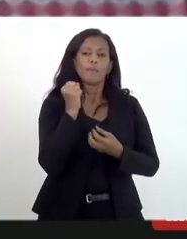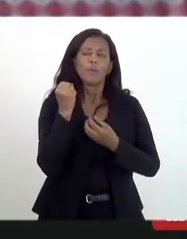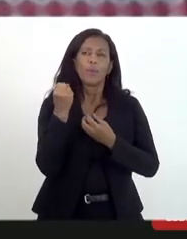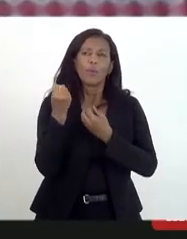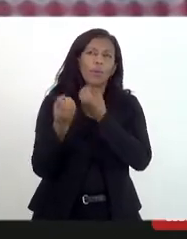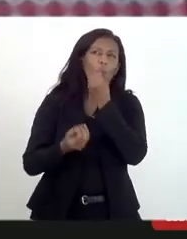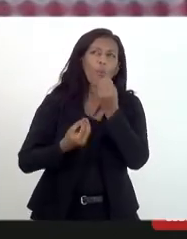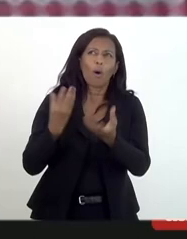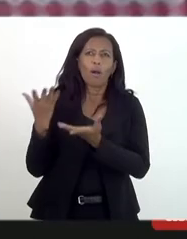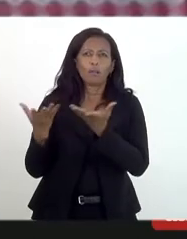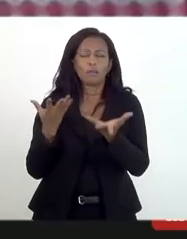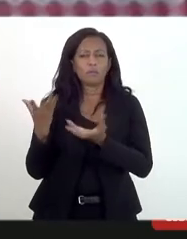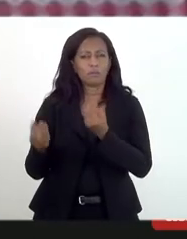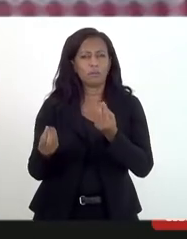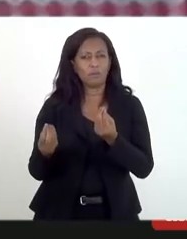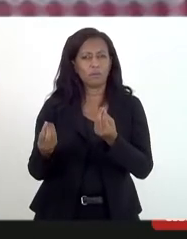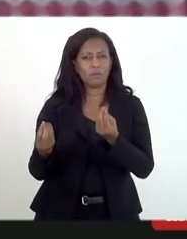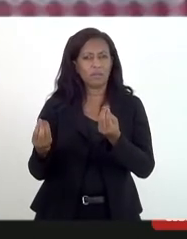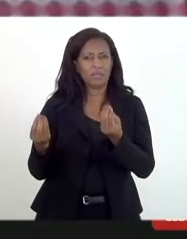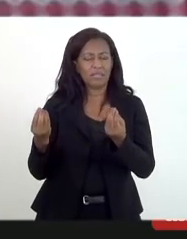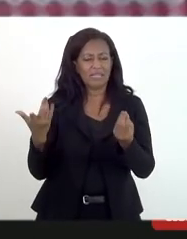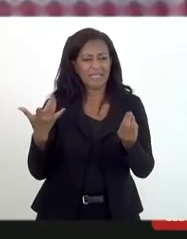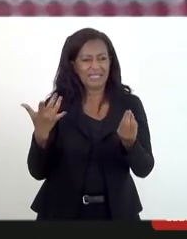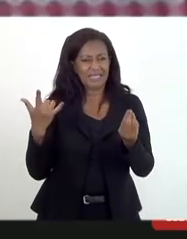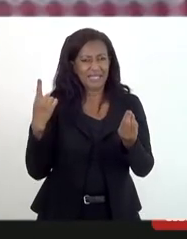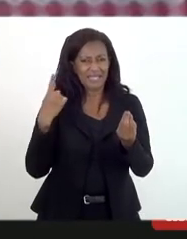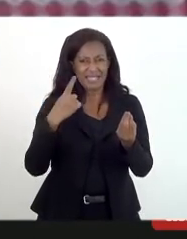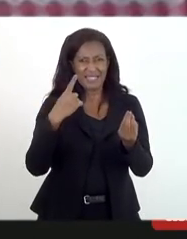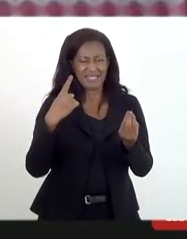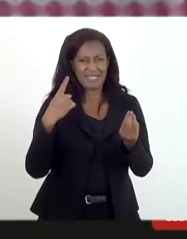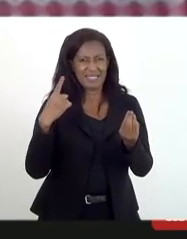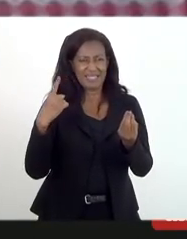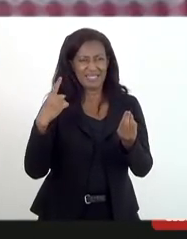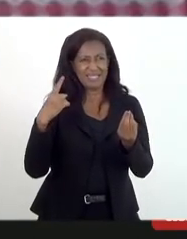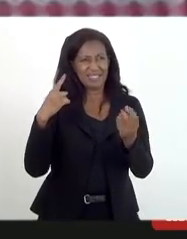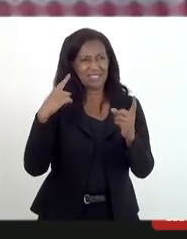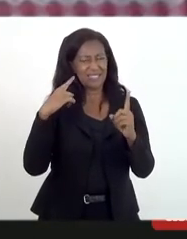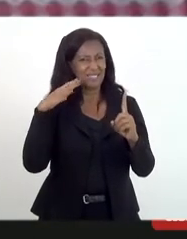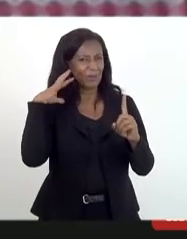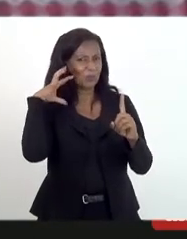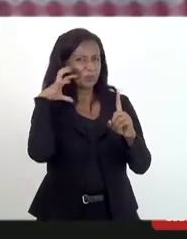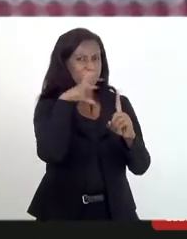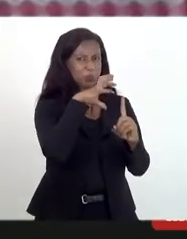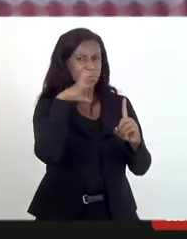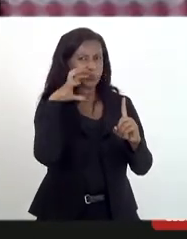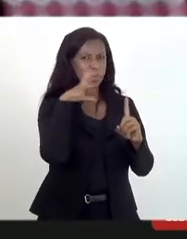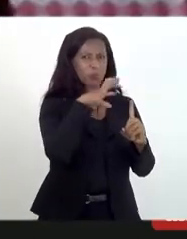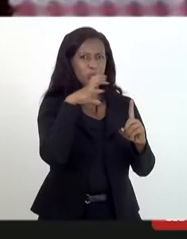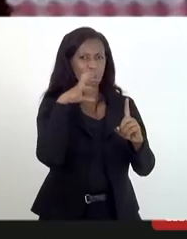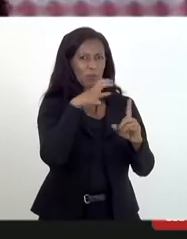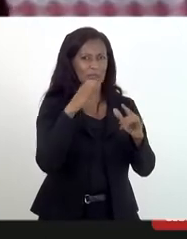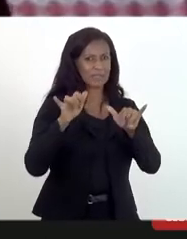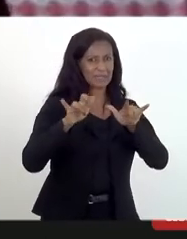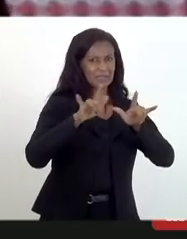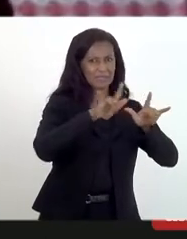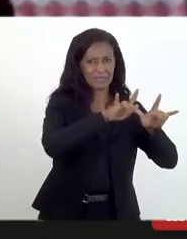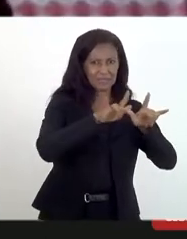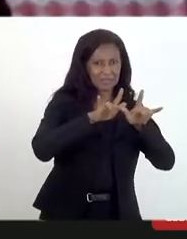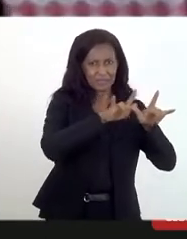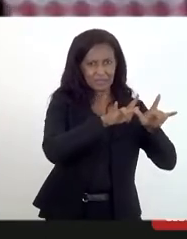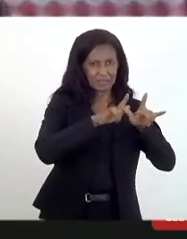domínio das narcomilícias o poder político e